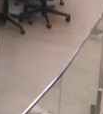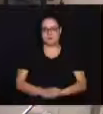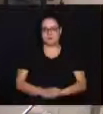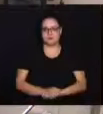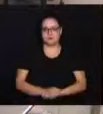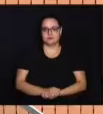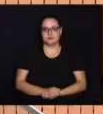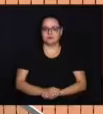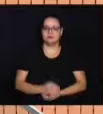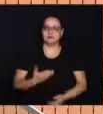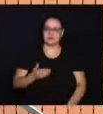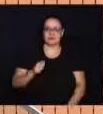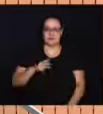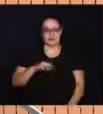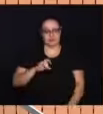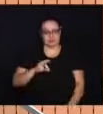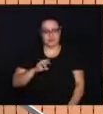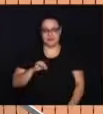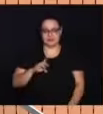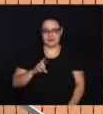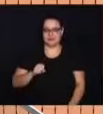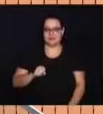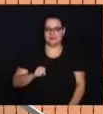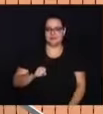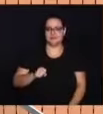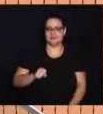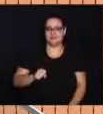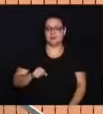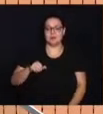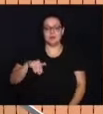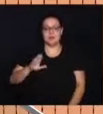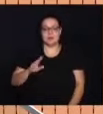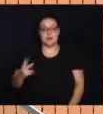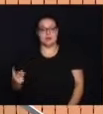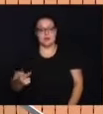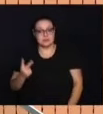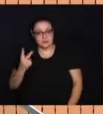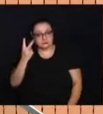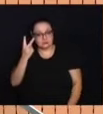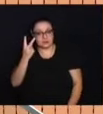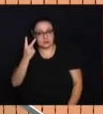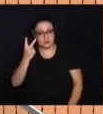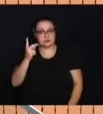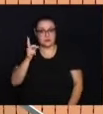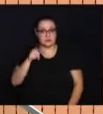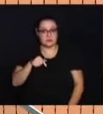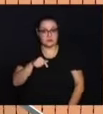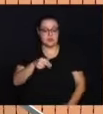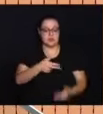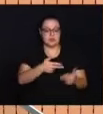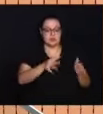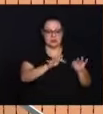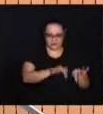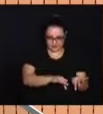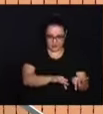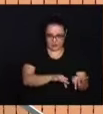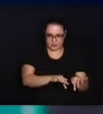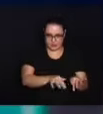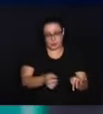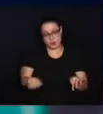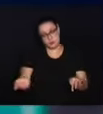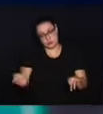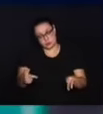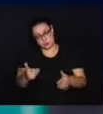Para você, Aristides, eu separei aqui. Mais vale o fim de uma coisa do que o começo.